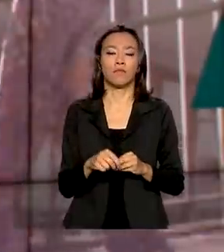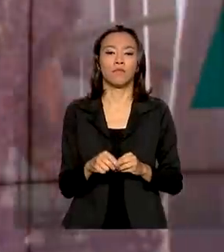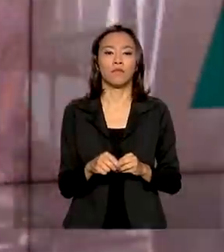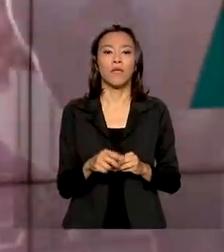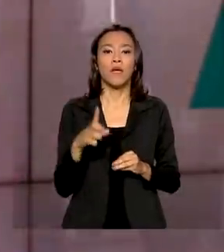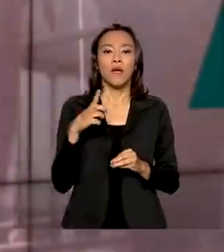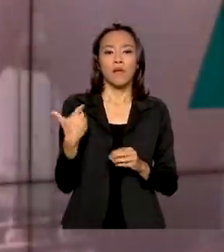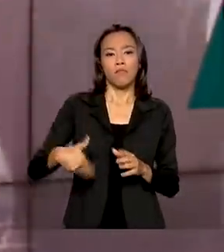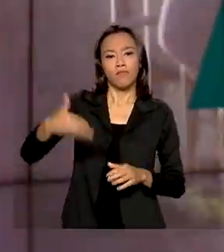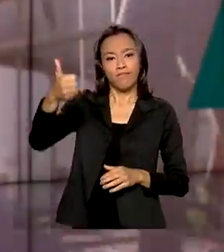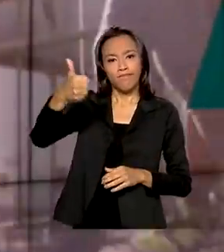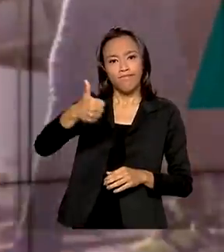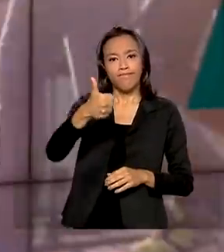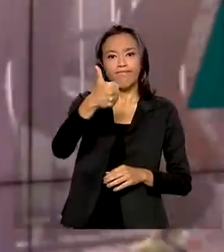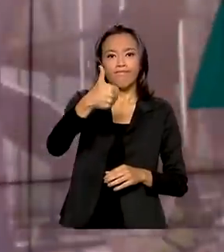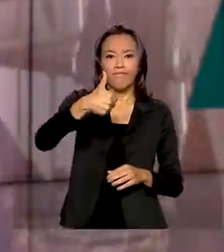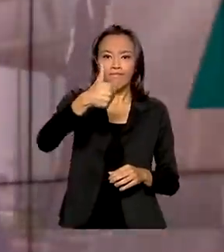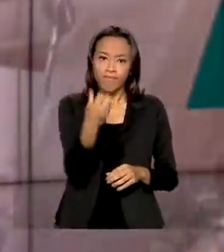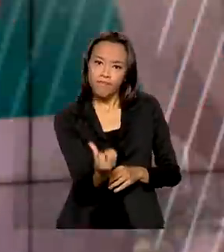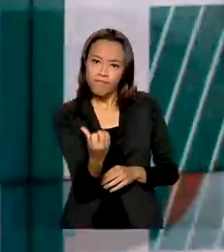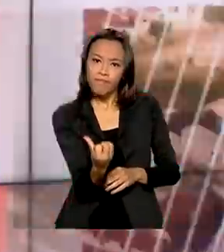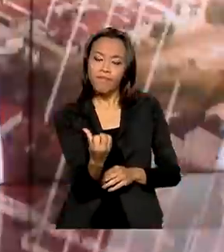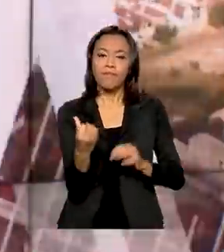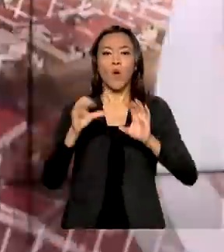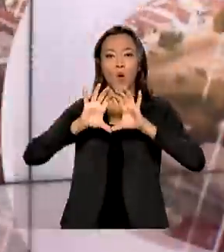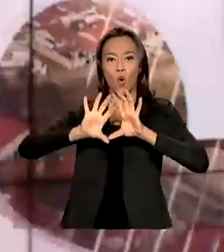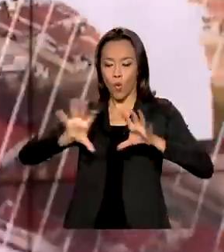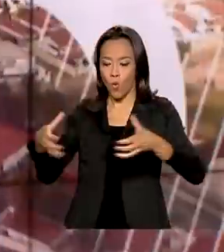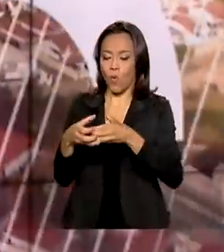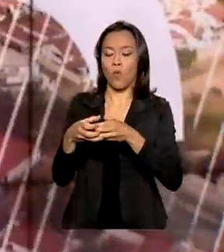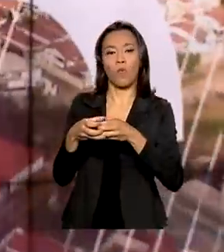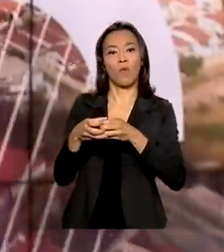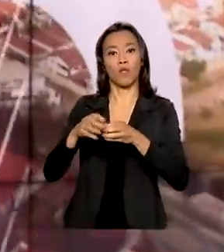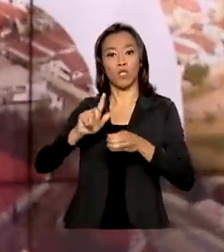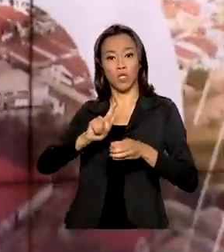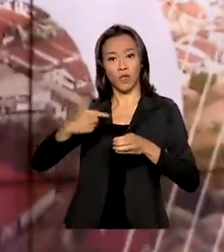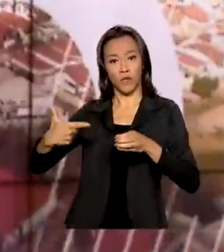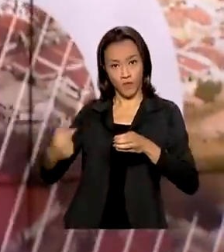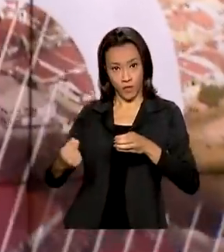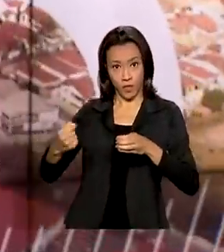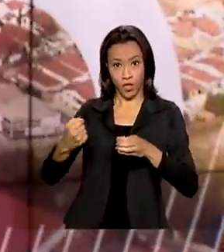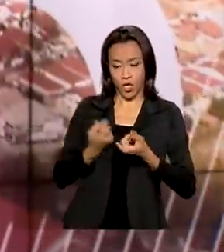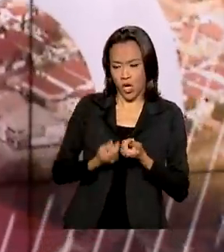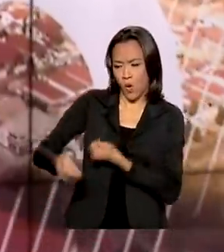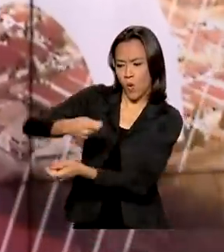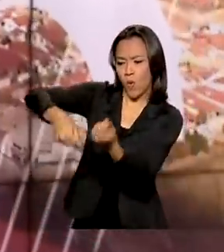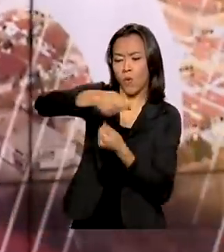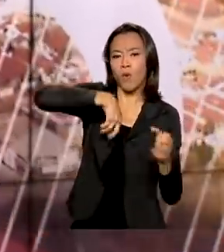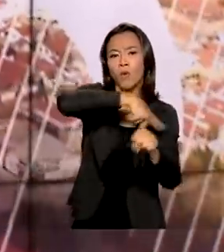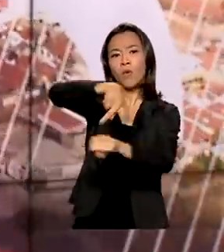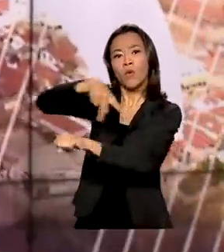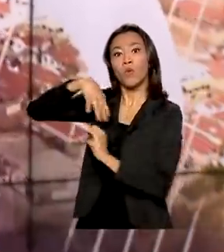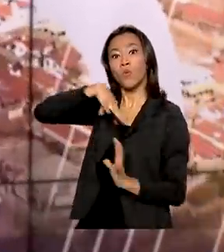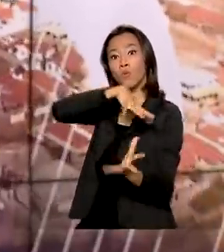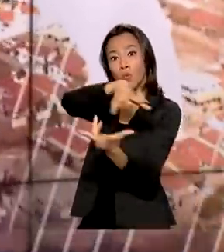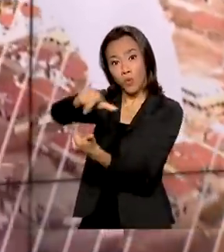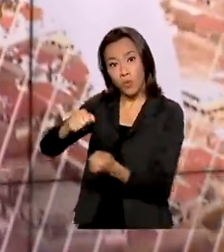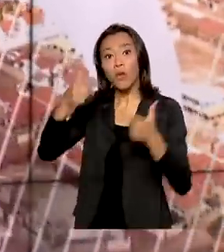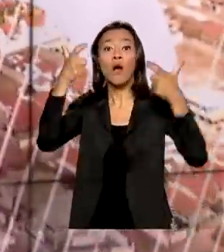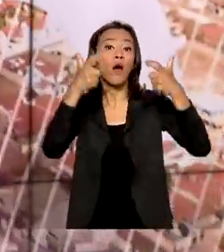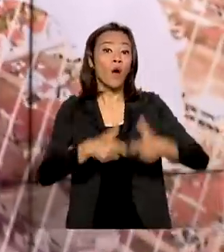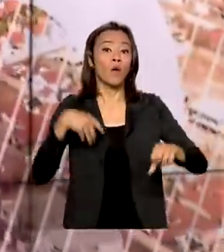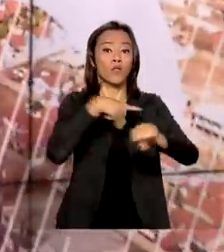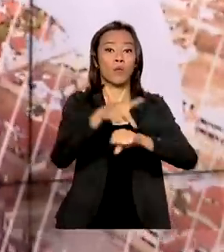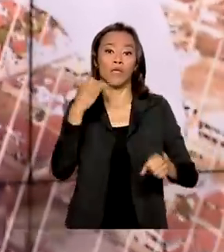A décima-sexta reunião de cúpula do G20, Grupo das Maiores Economias do Mundo, é neste fim de semana em Roma, na Itália.